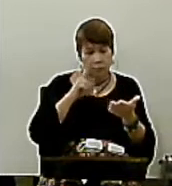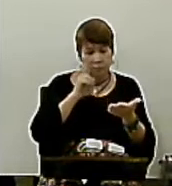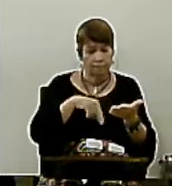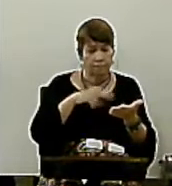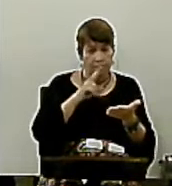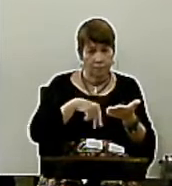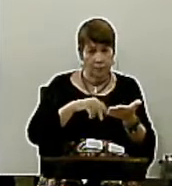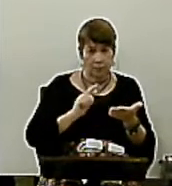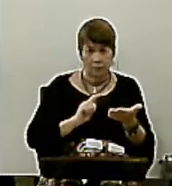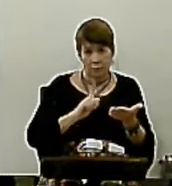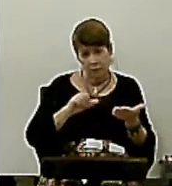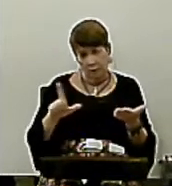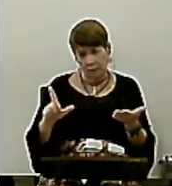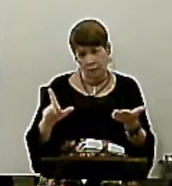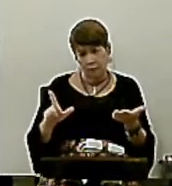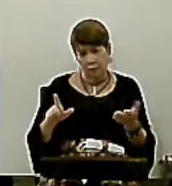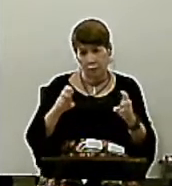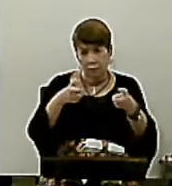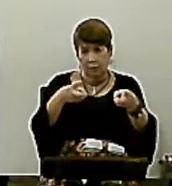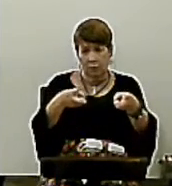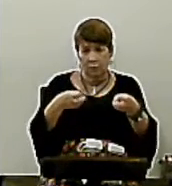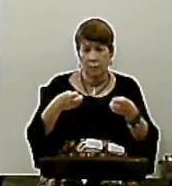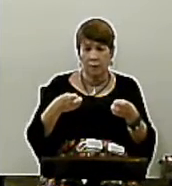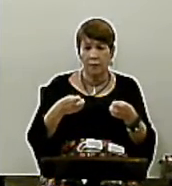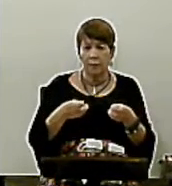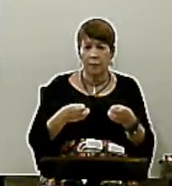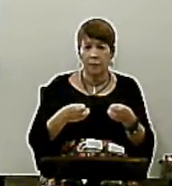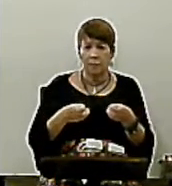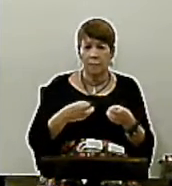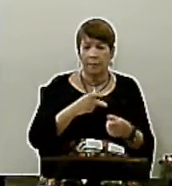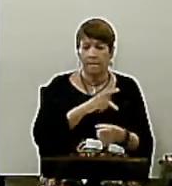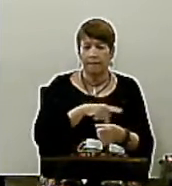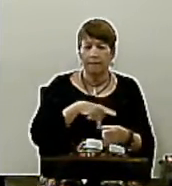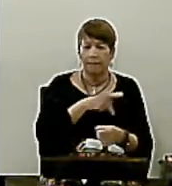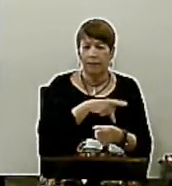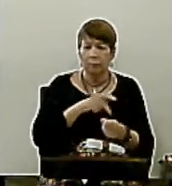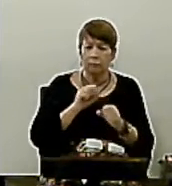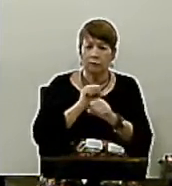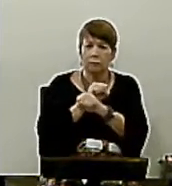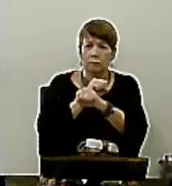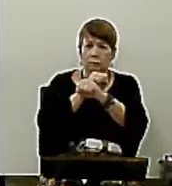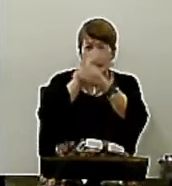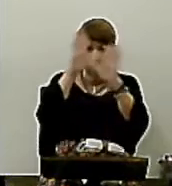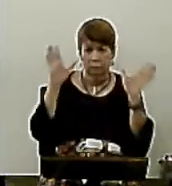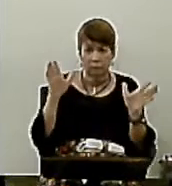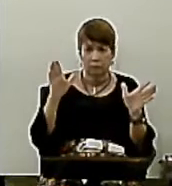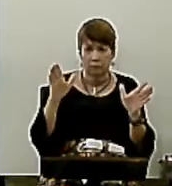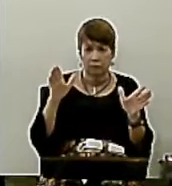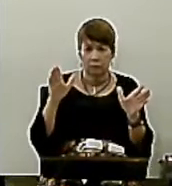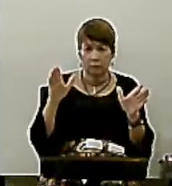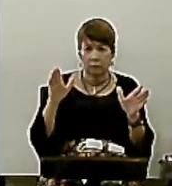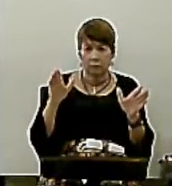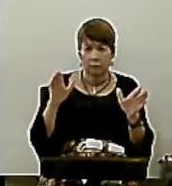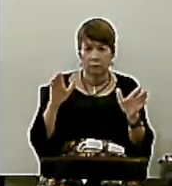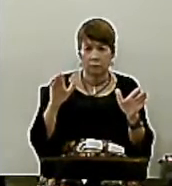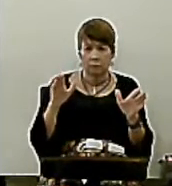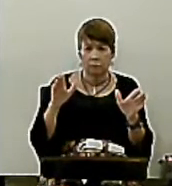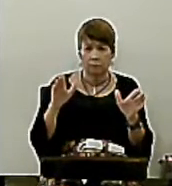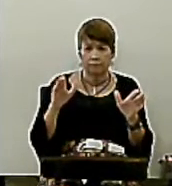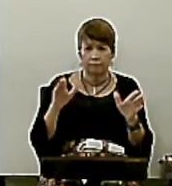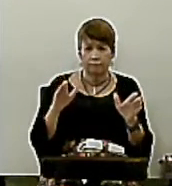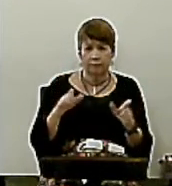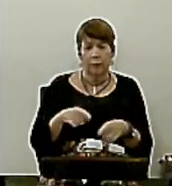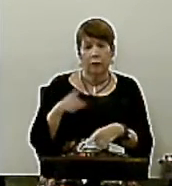de Gálatas, você percebe que nessa carta Paulo deixa bem clara a sua posição de que se os judaizantes tivessem